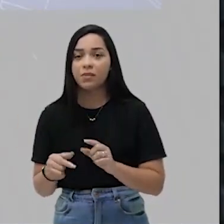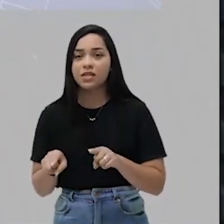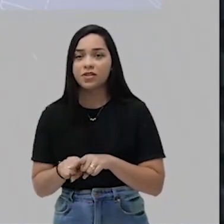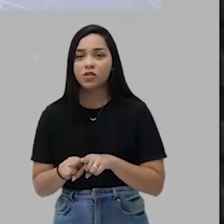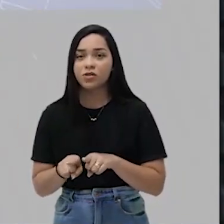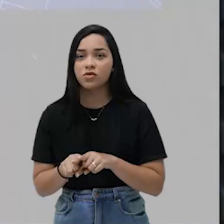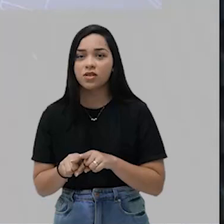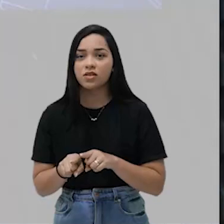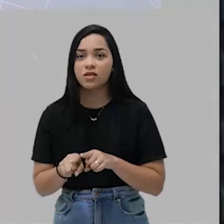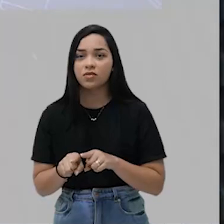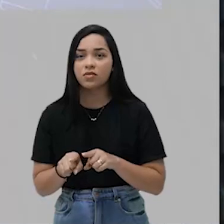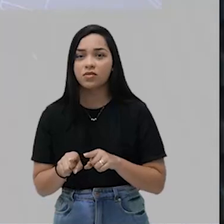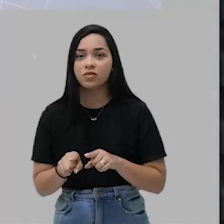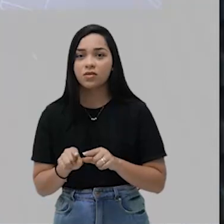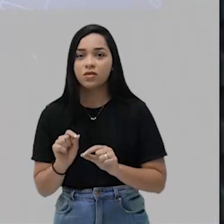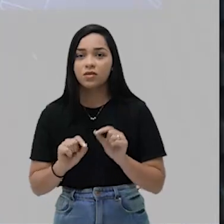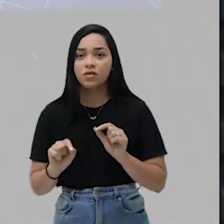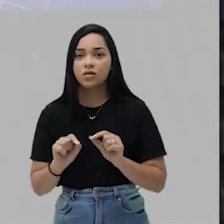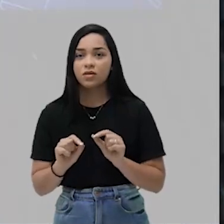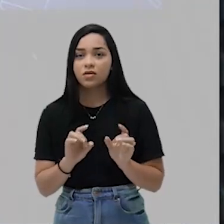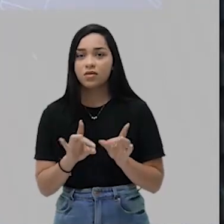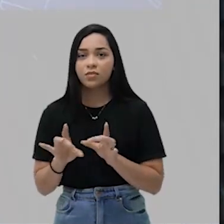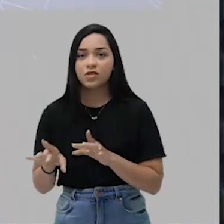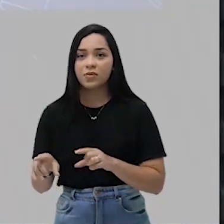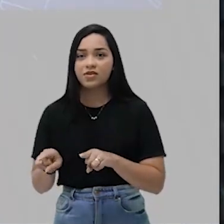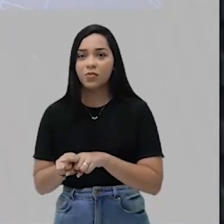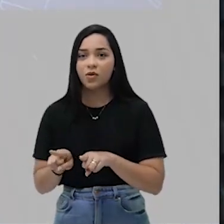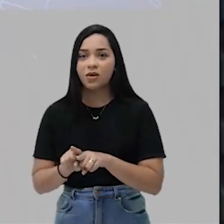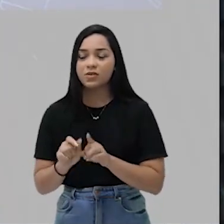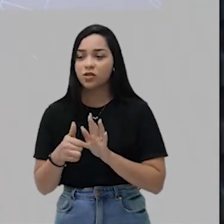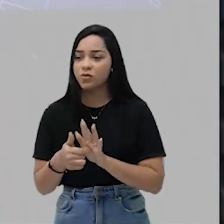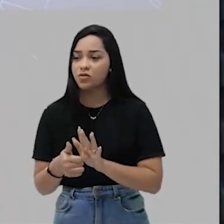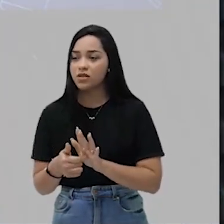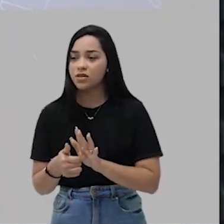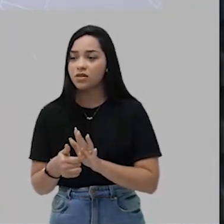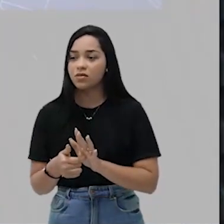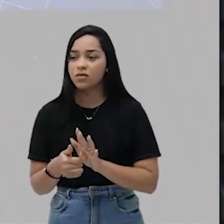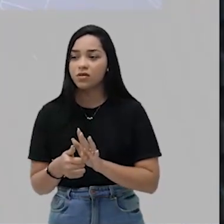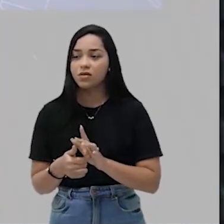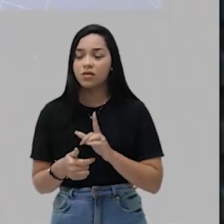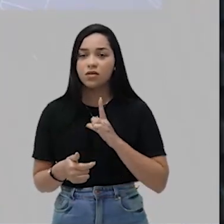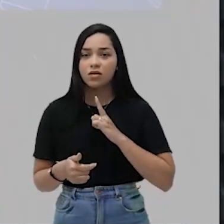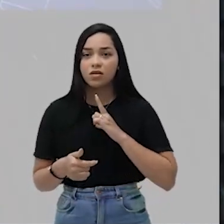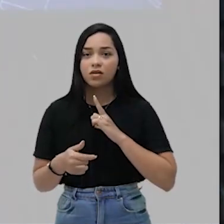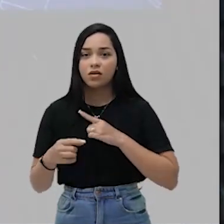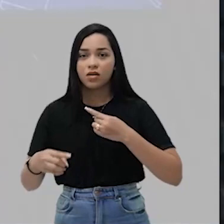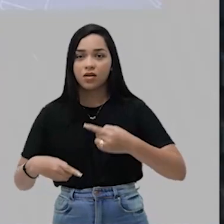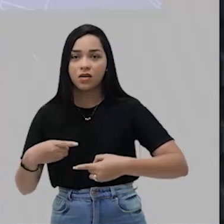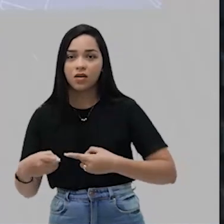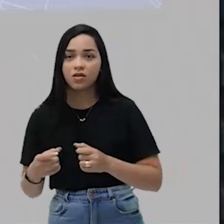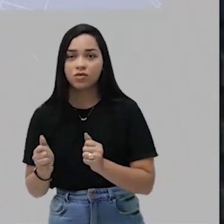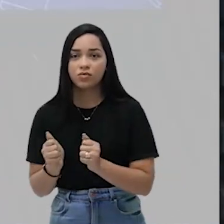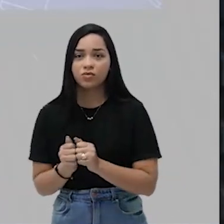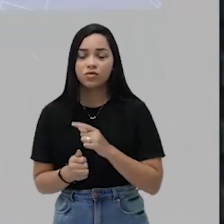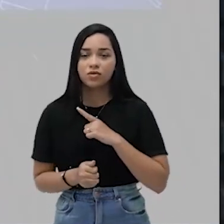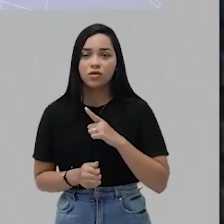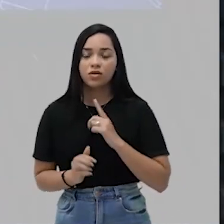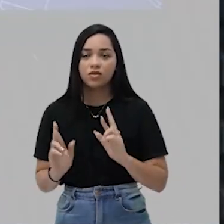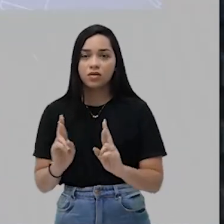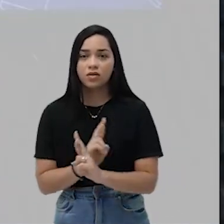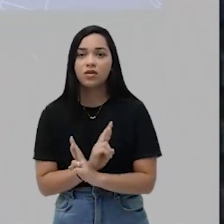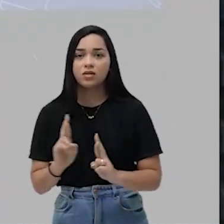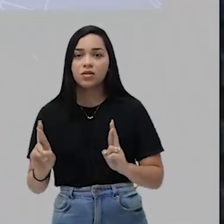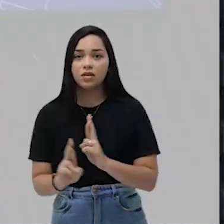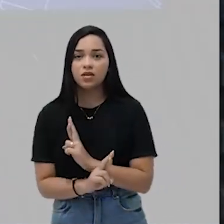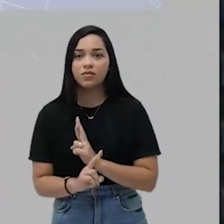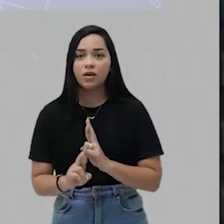dinâmica do comércio europeu ocidental. Uma dinâmica por conta das relações